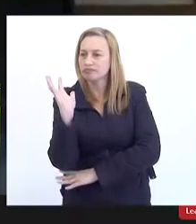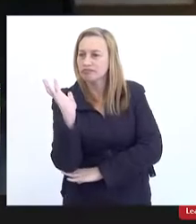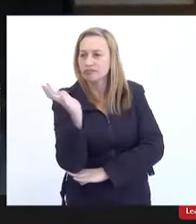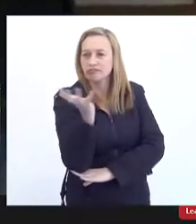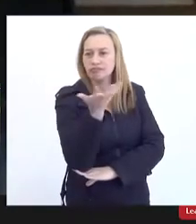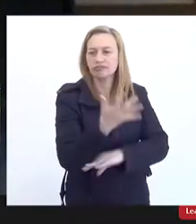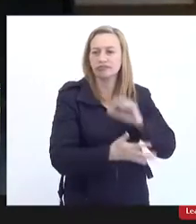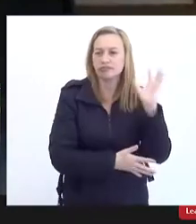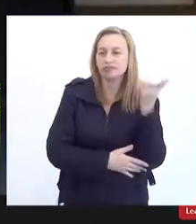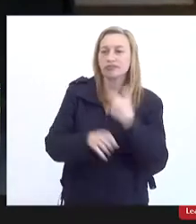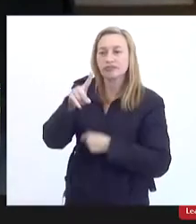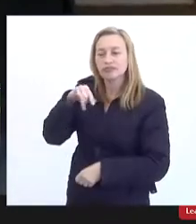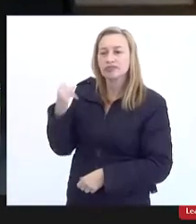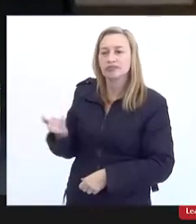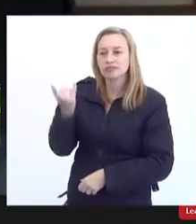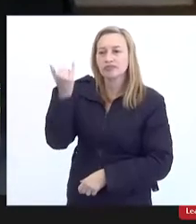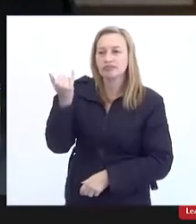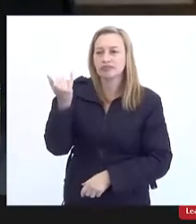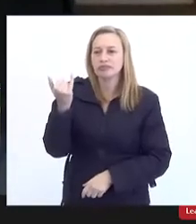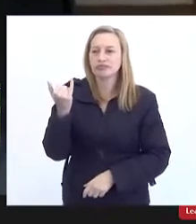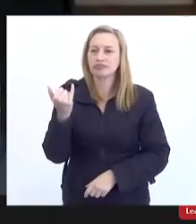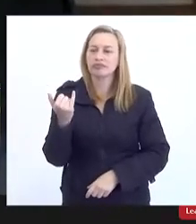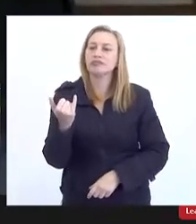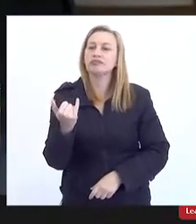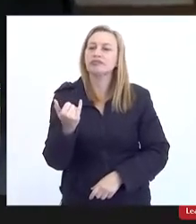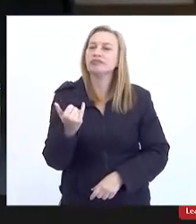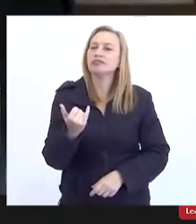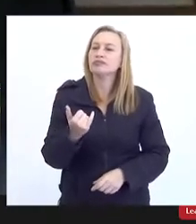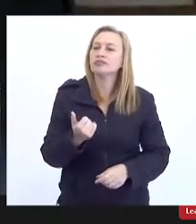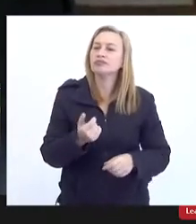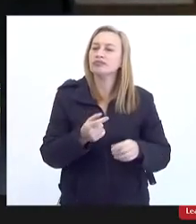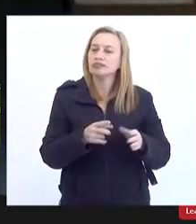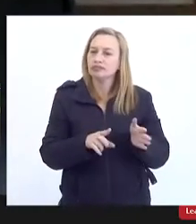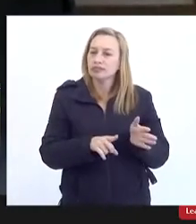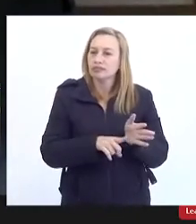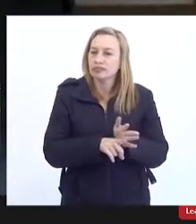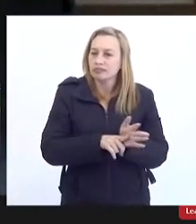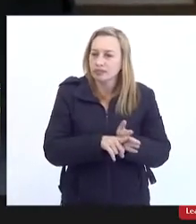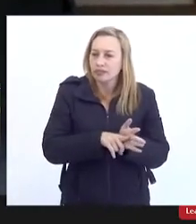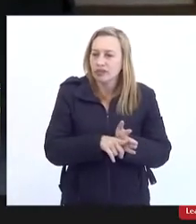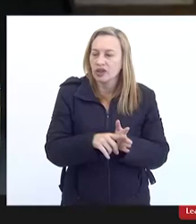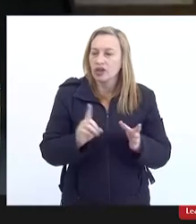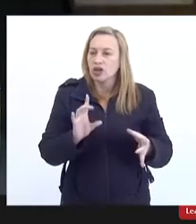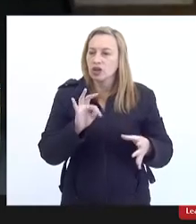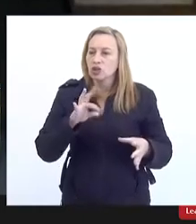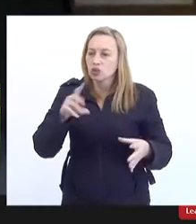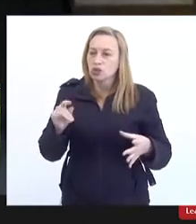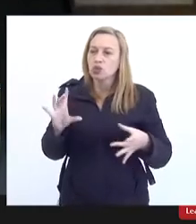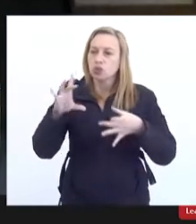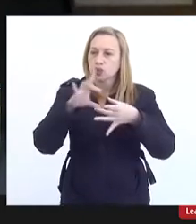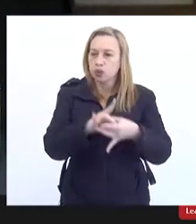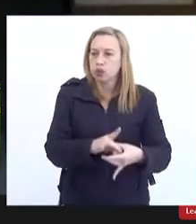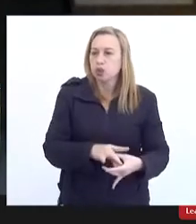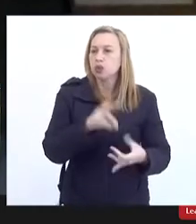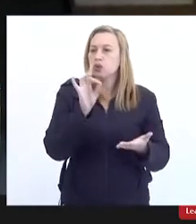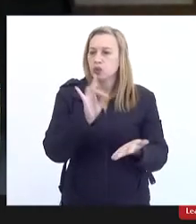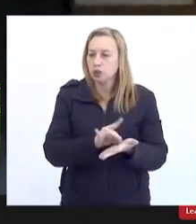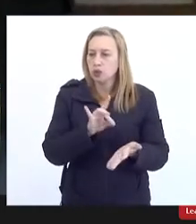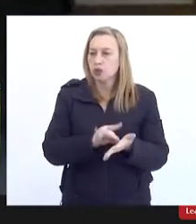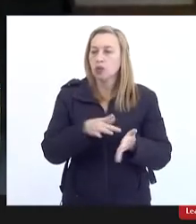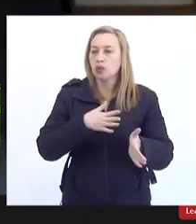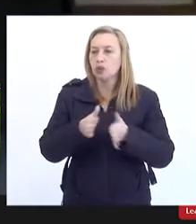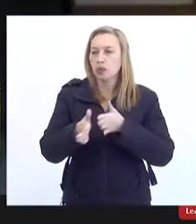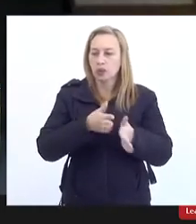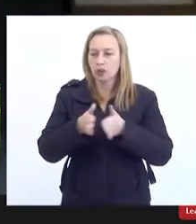superimportante porque a gente tem que buscar tirar dessas caixinhas, porque afinal está tudo integrado mesmo e o acesso